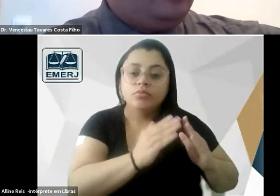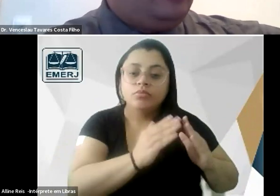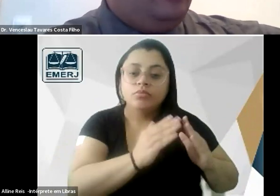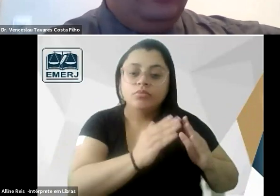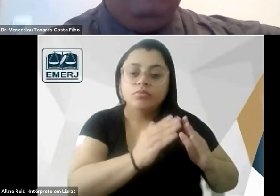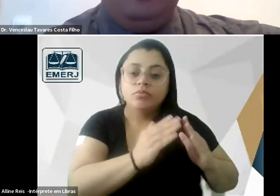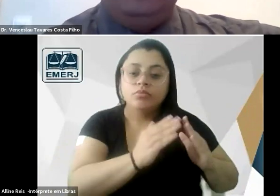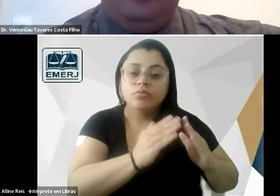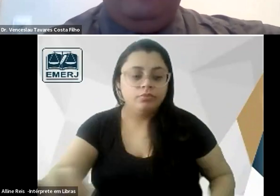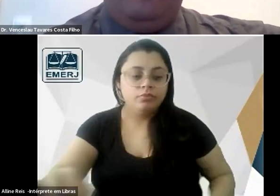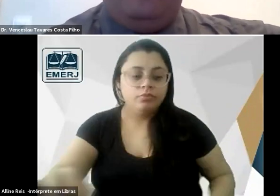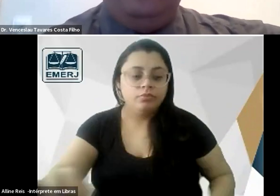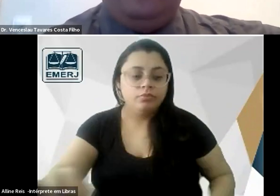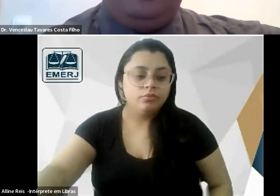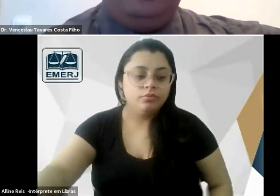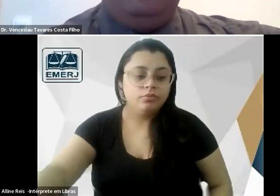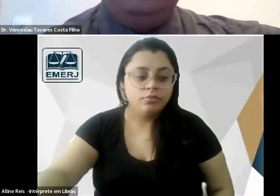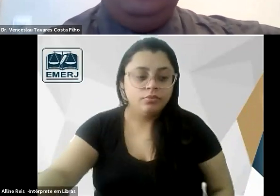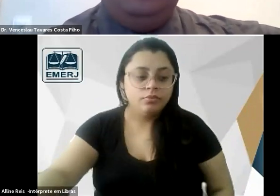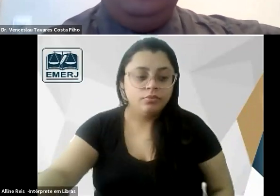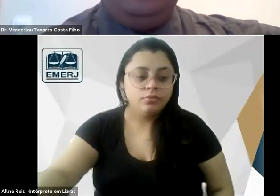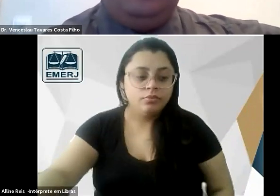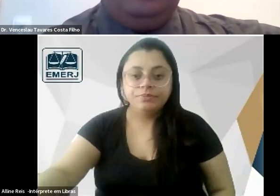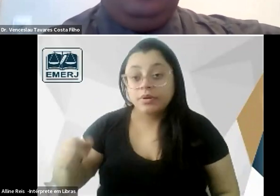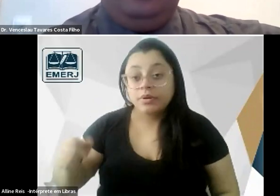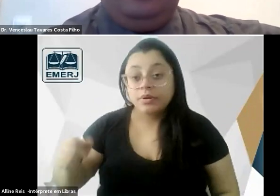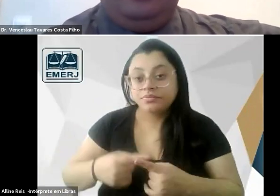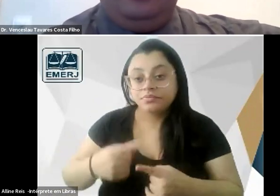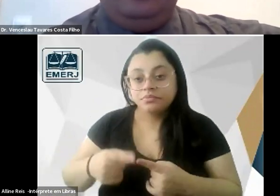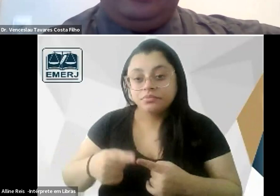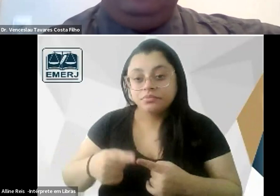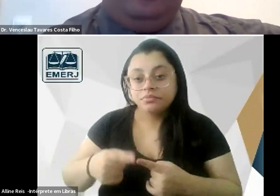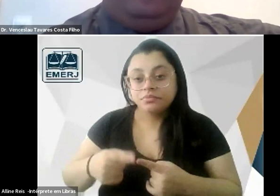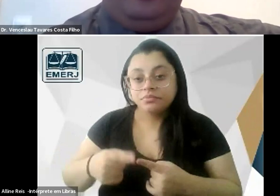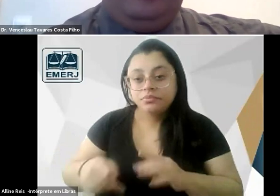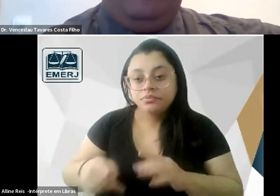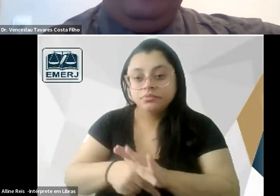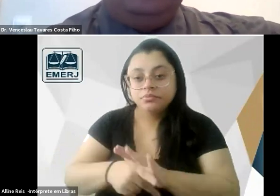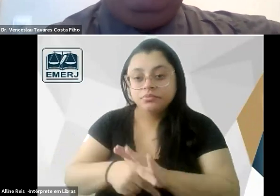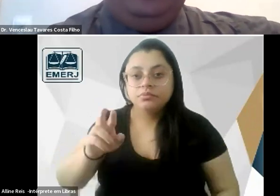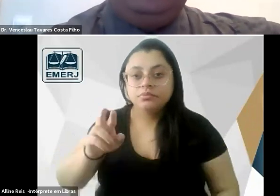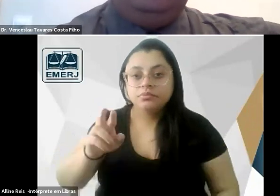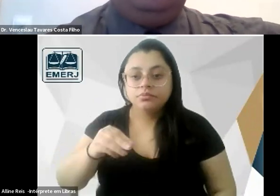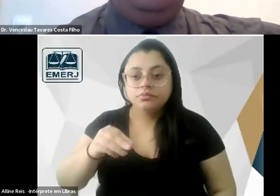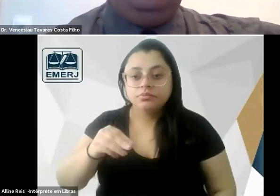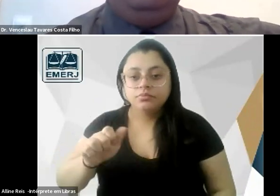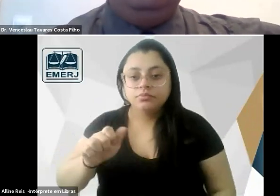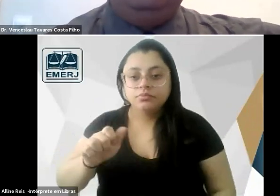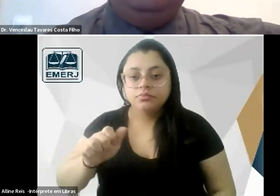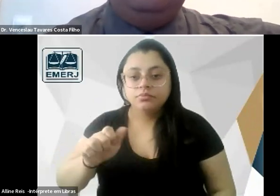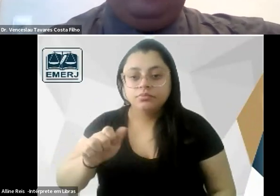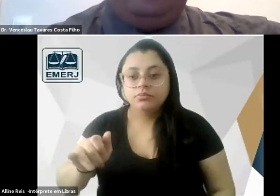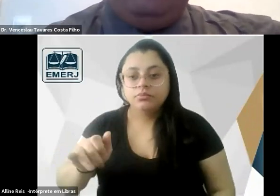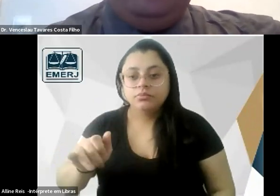de uma pessoa e o próprio doutor Malaquias vai dizer que era anticatólico que era positivista que era